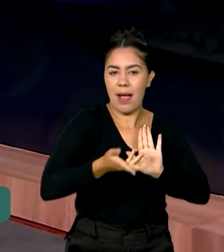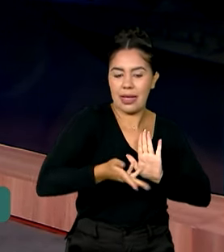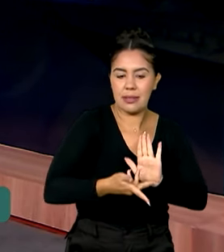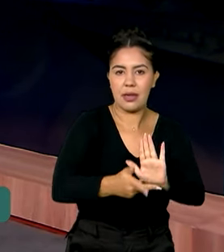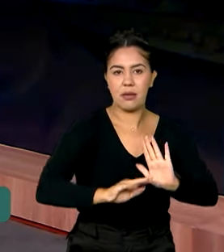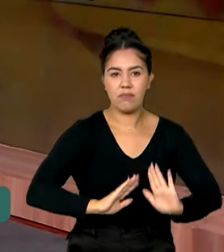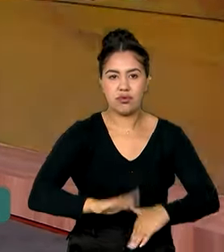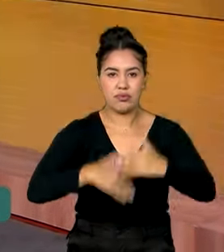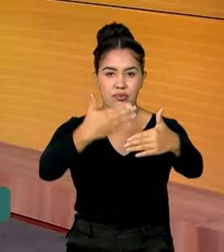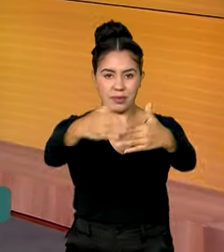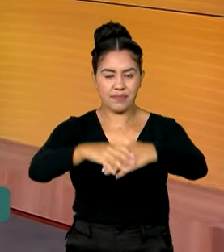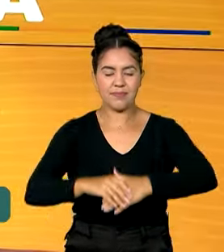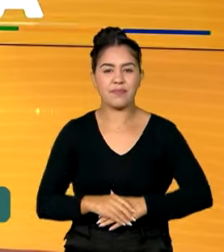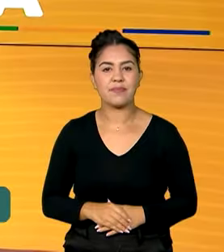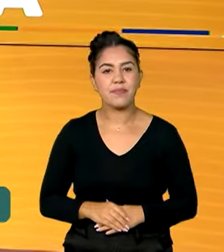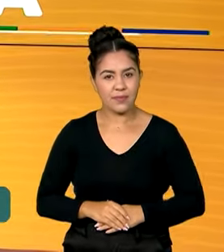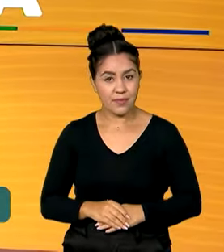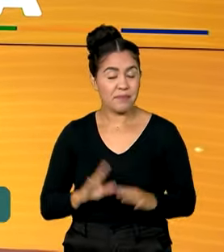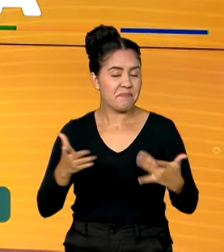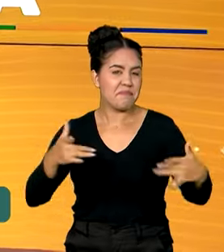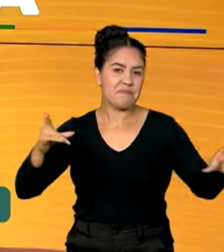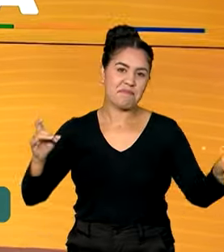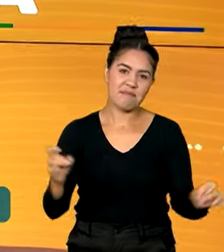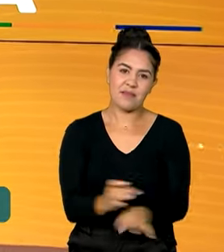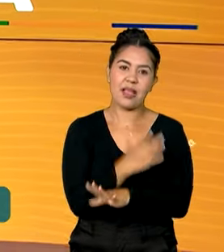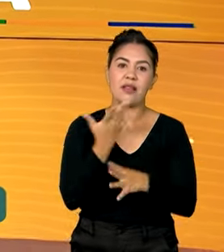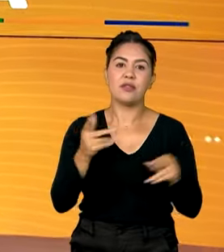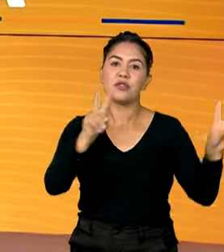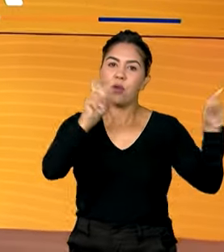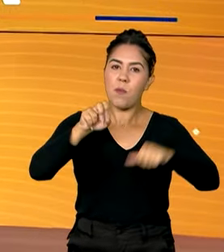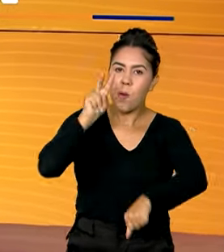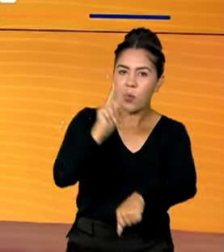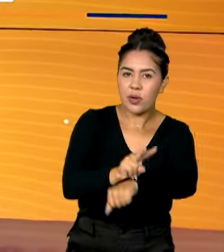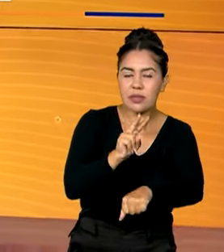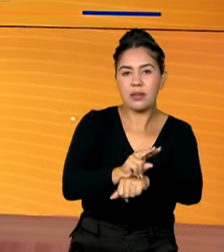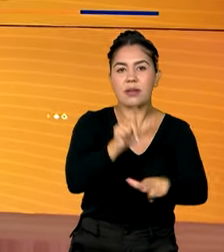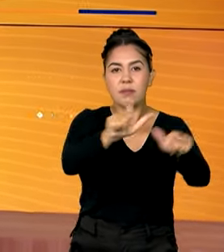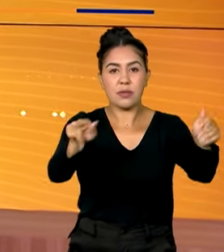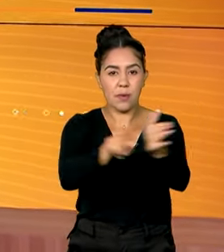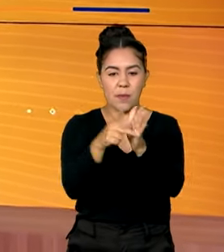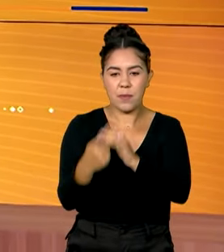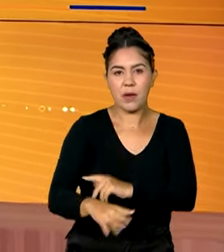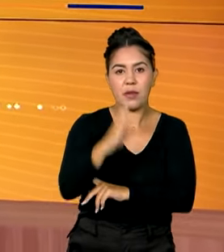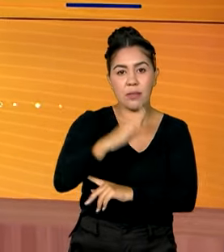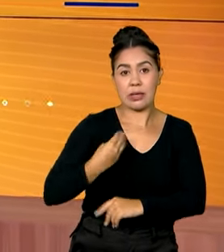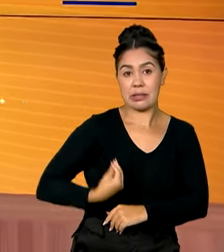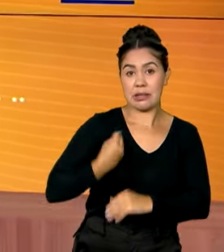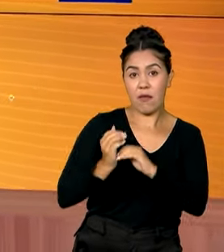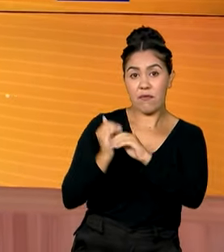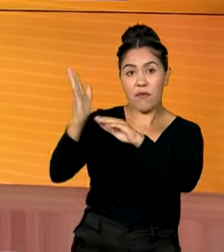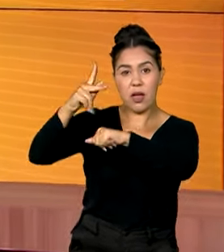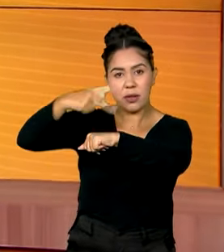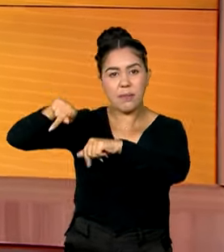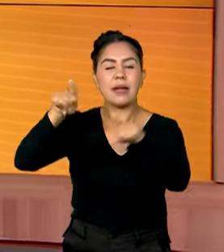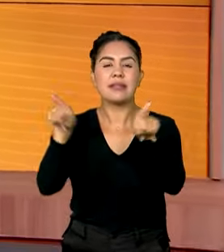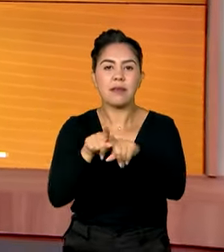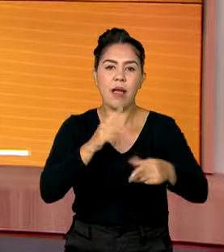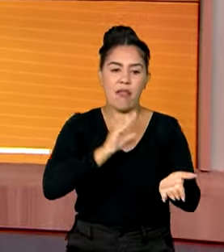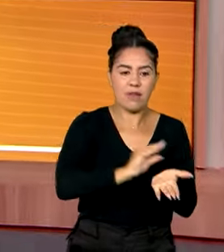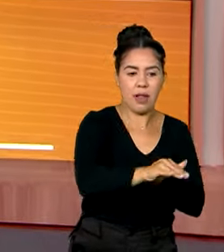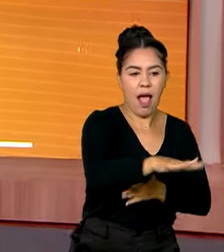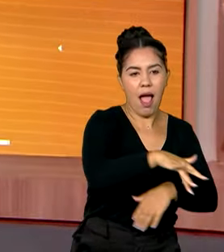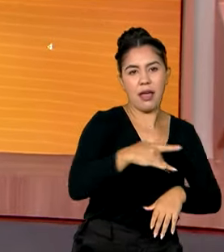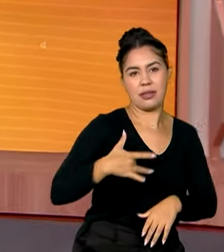Crescimento. É isso, proteção aos brasileiros no exterior e mais investimentos em saúde e educação. Boas